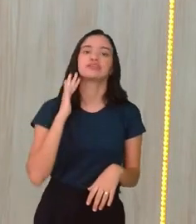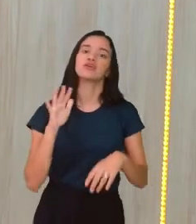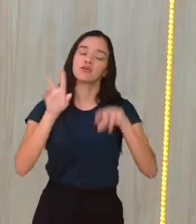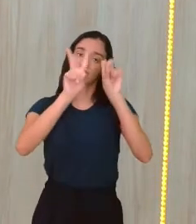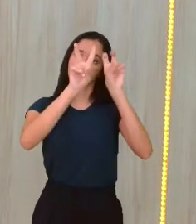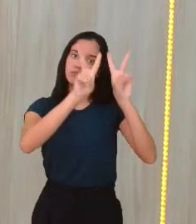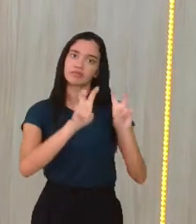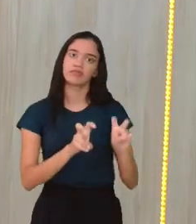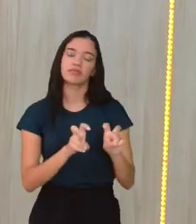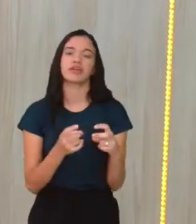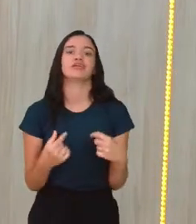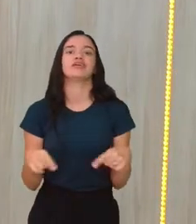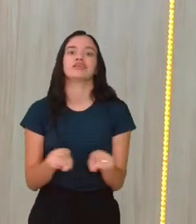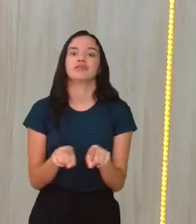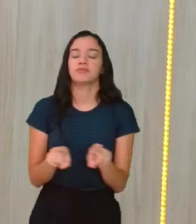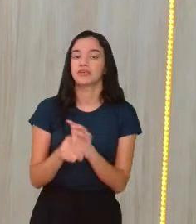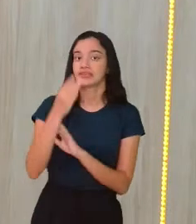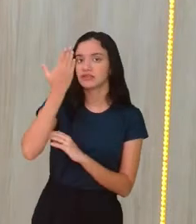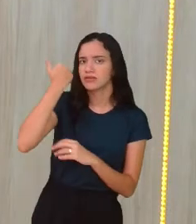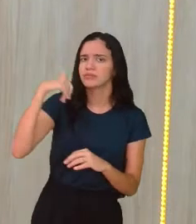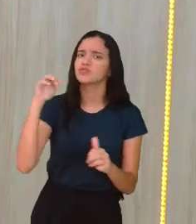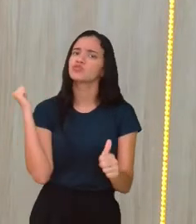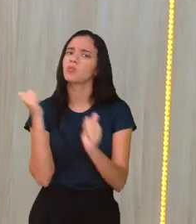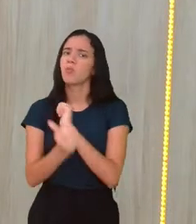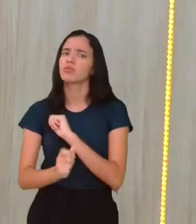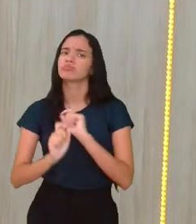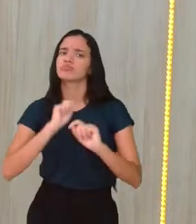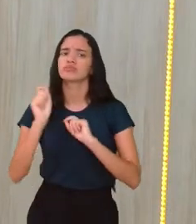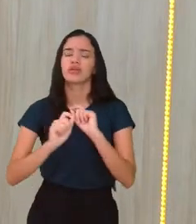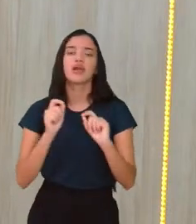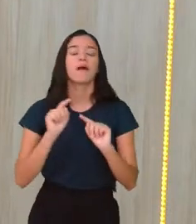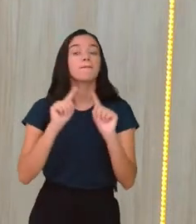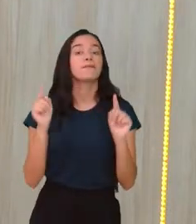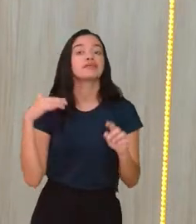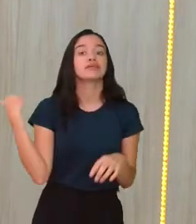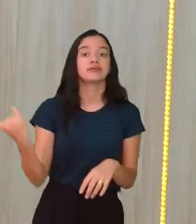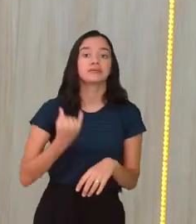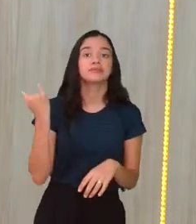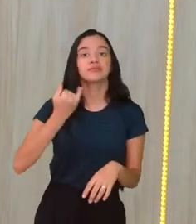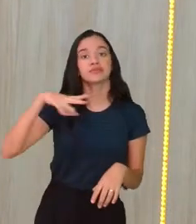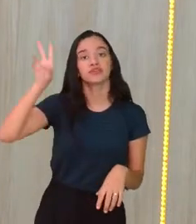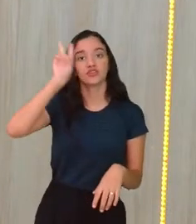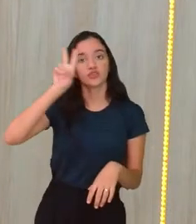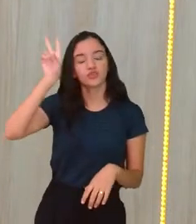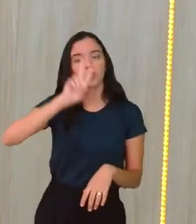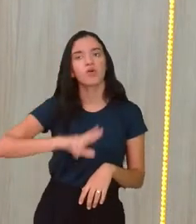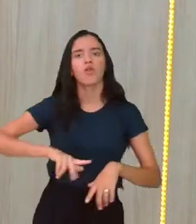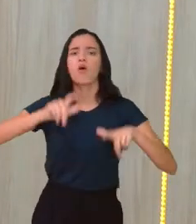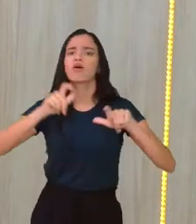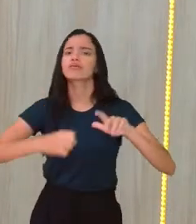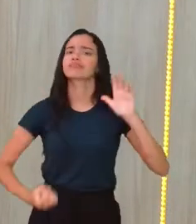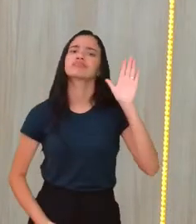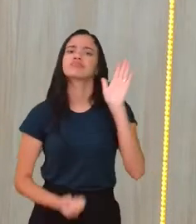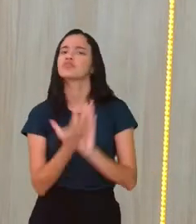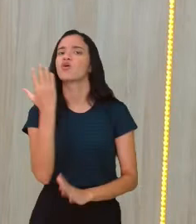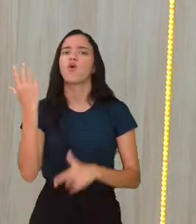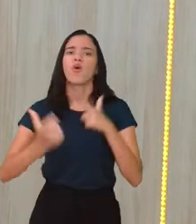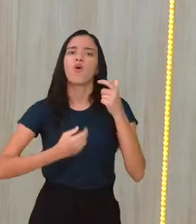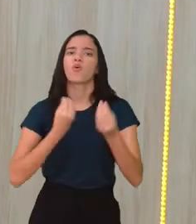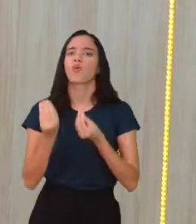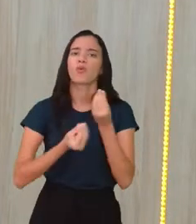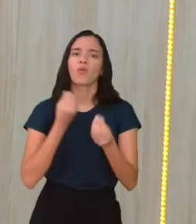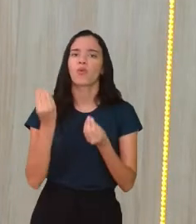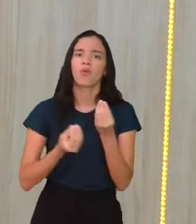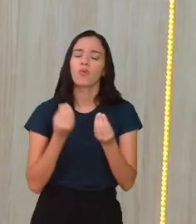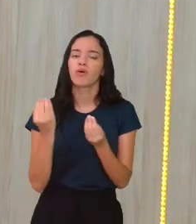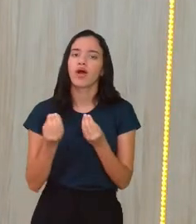definição, já sabe o que é o esporte, mas é importante também entender um pouco da história. De onde vem, né? Como é que ele surge?